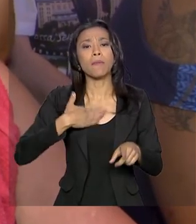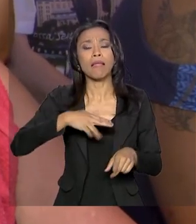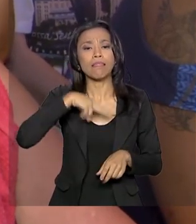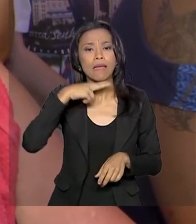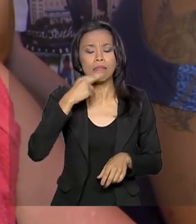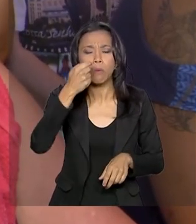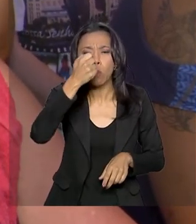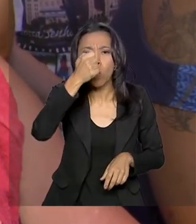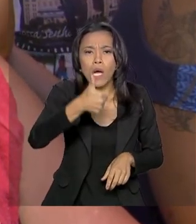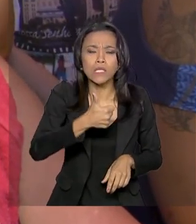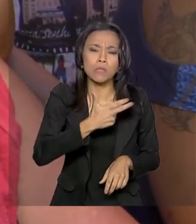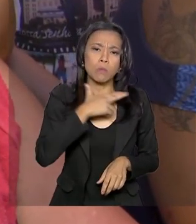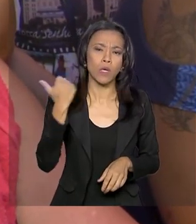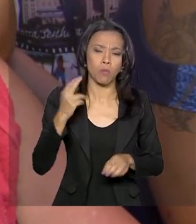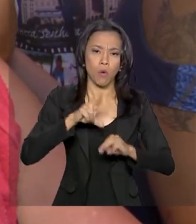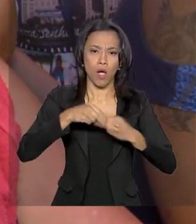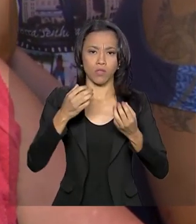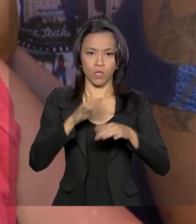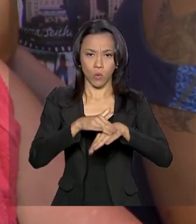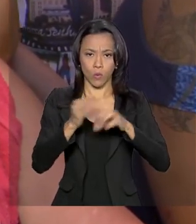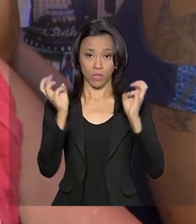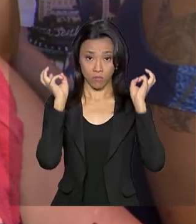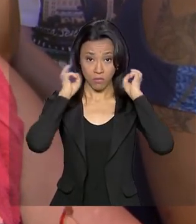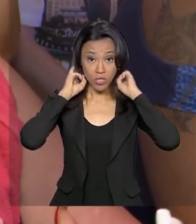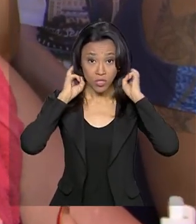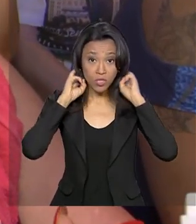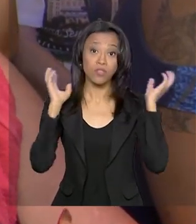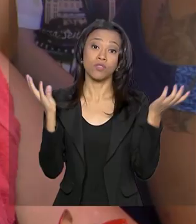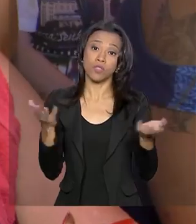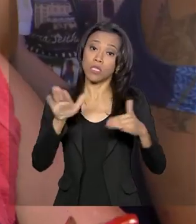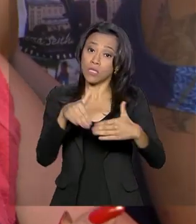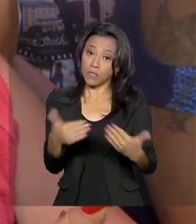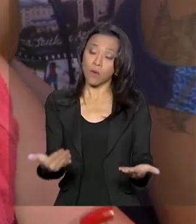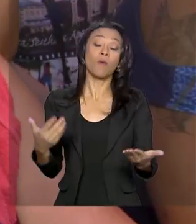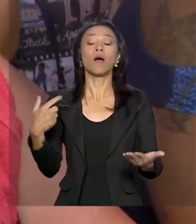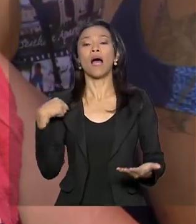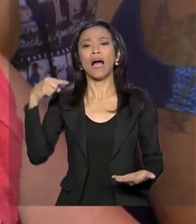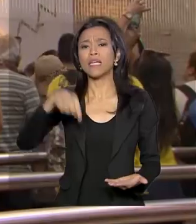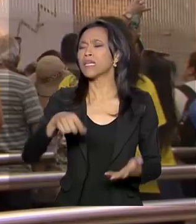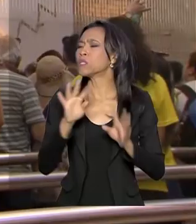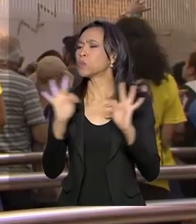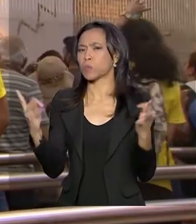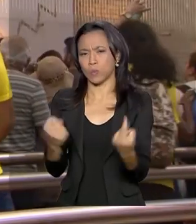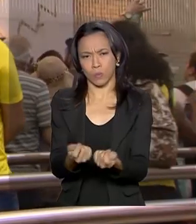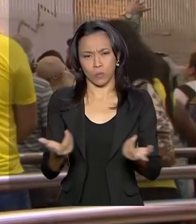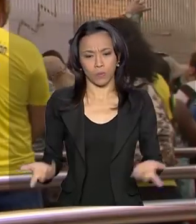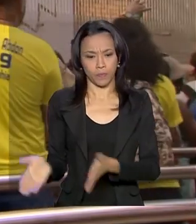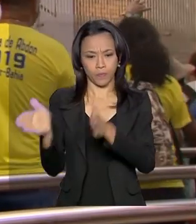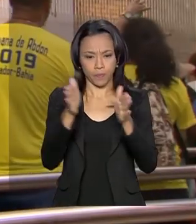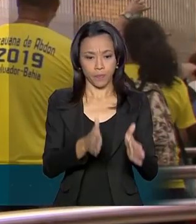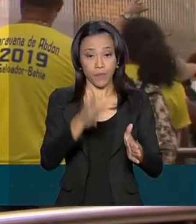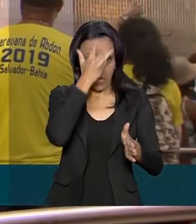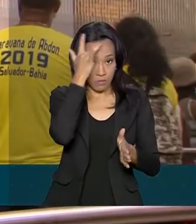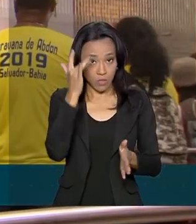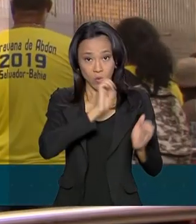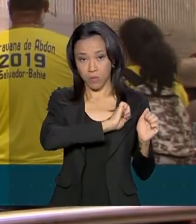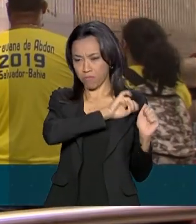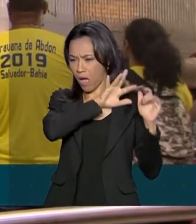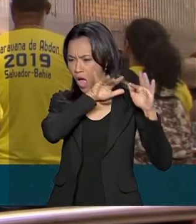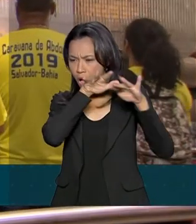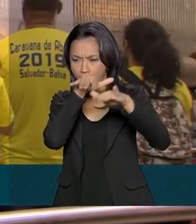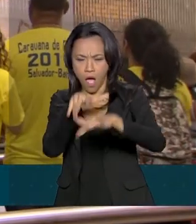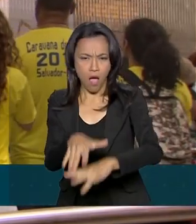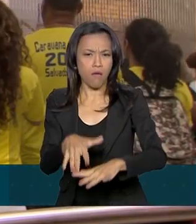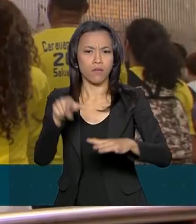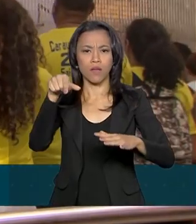como energite. Então, aqui pra mim é tudo. Para os fiéis que vêm à Basílica, este é um dos